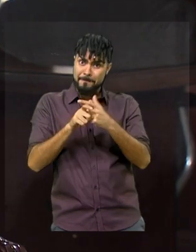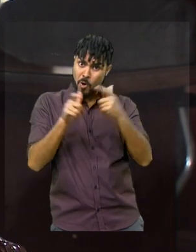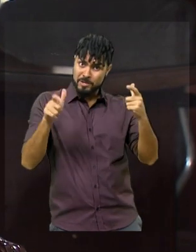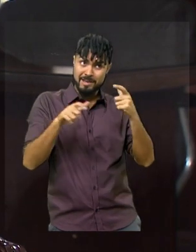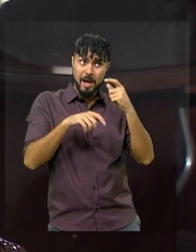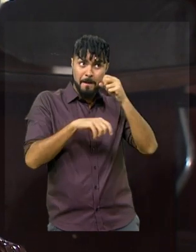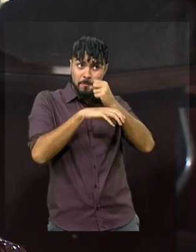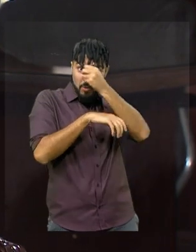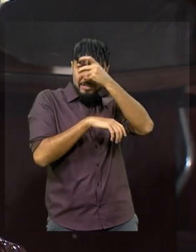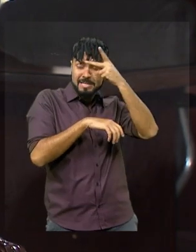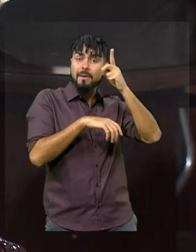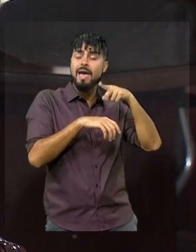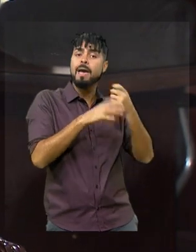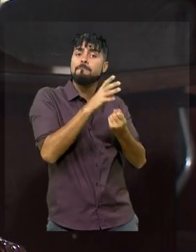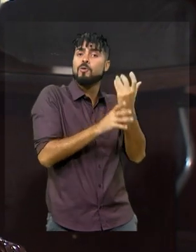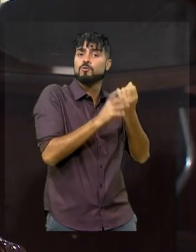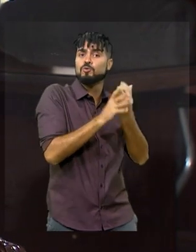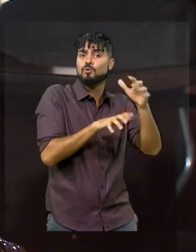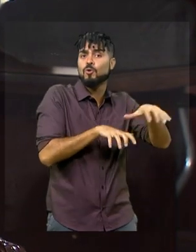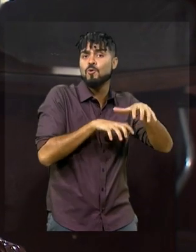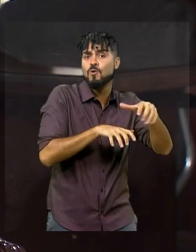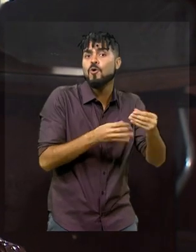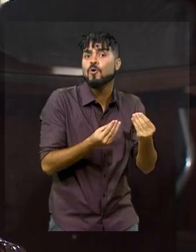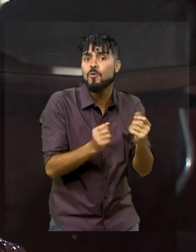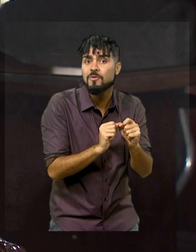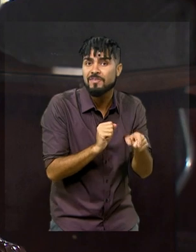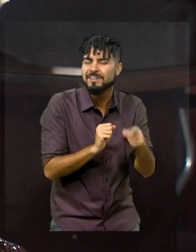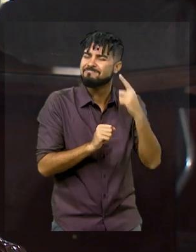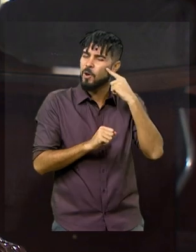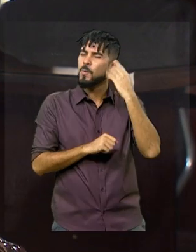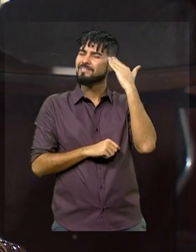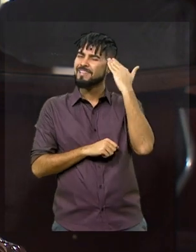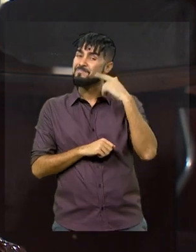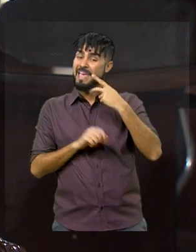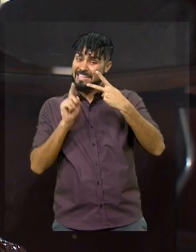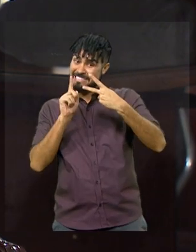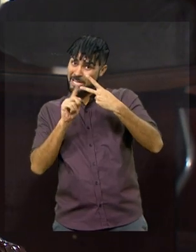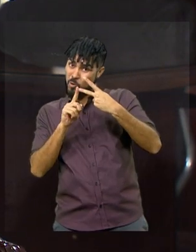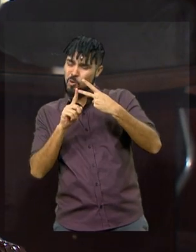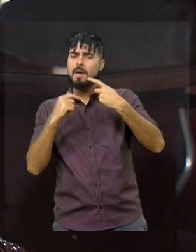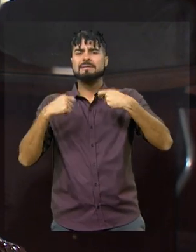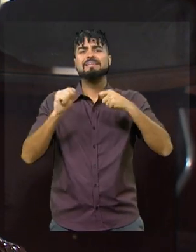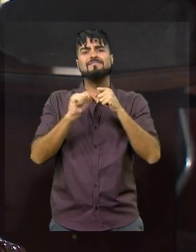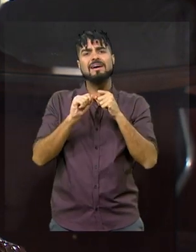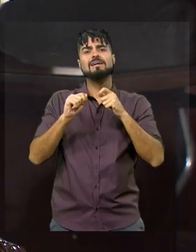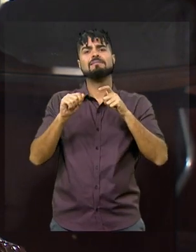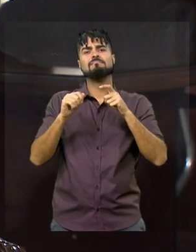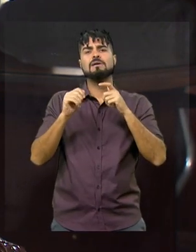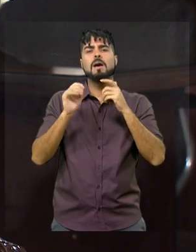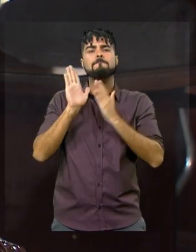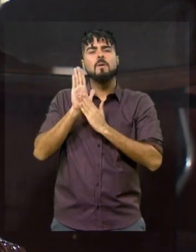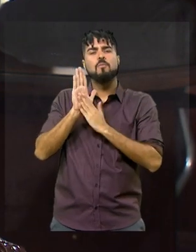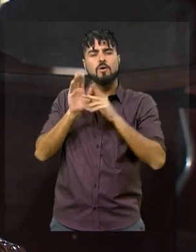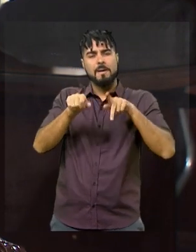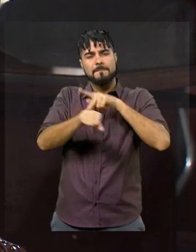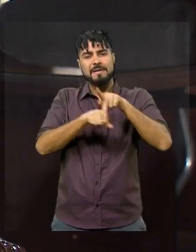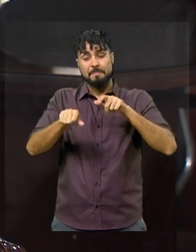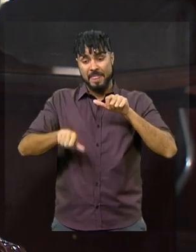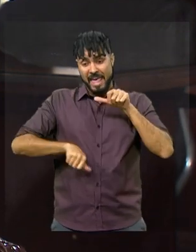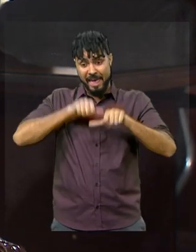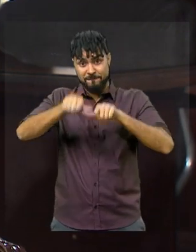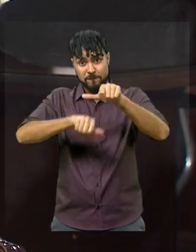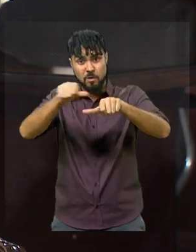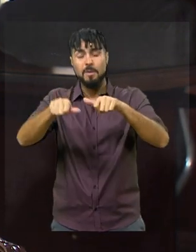são estados produtores. Então, entendo que o segundo ponto significa entregarmos para o país uma reforma que mexa primeiro com a